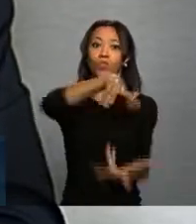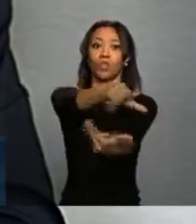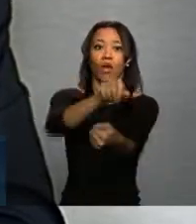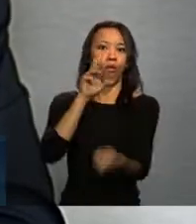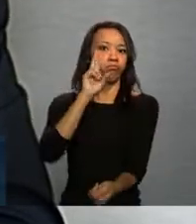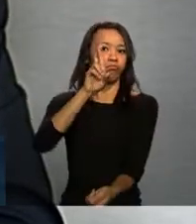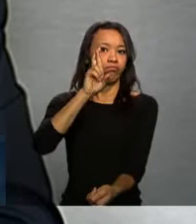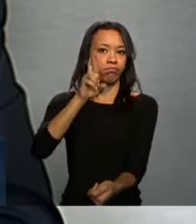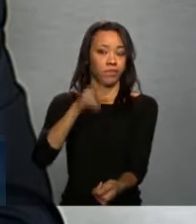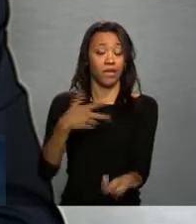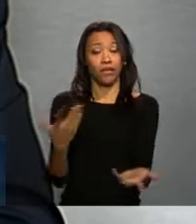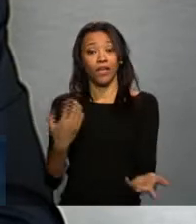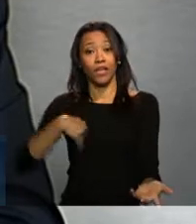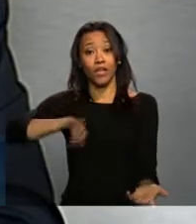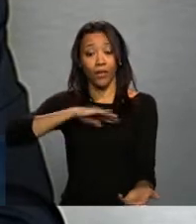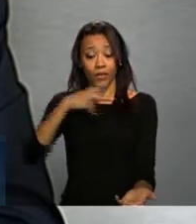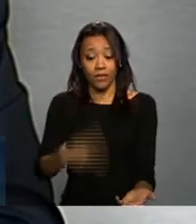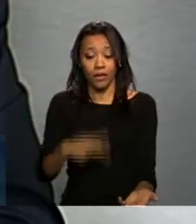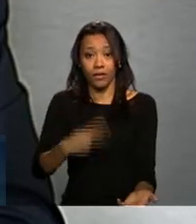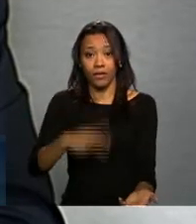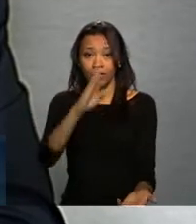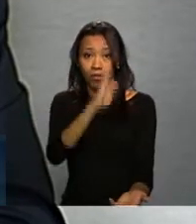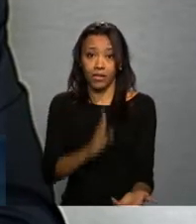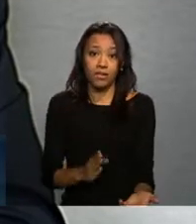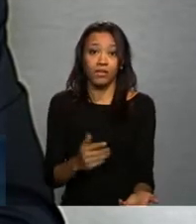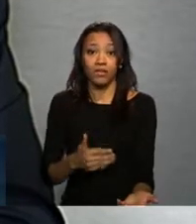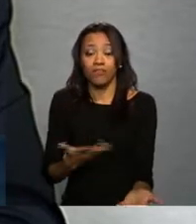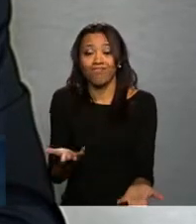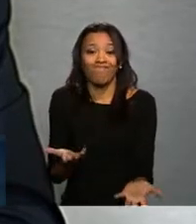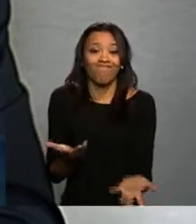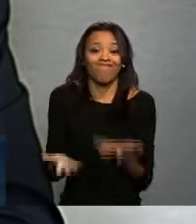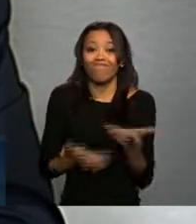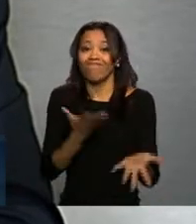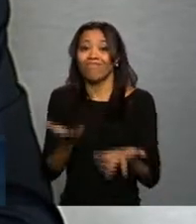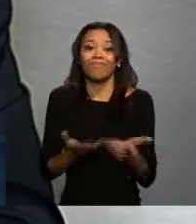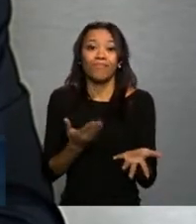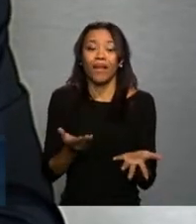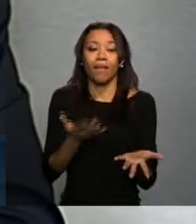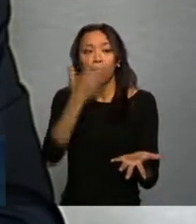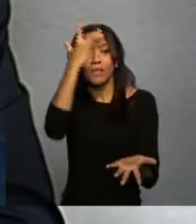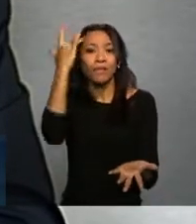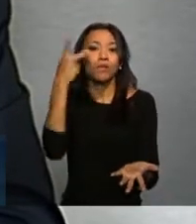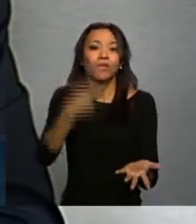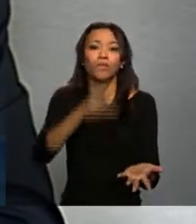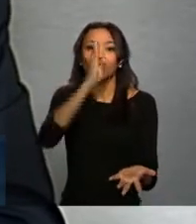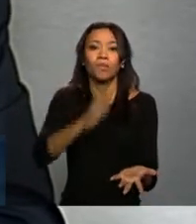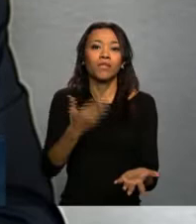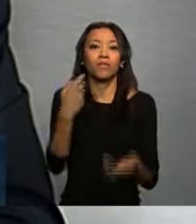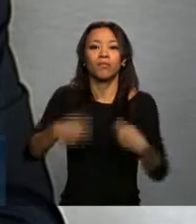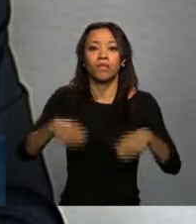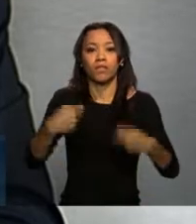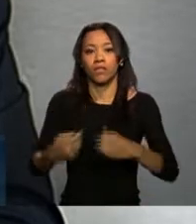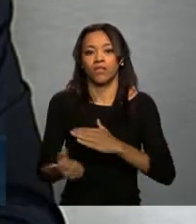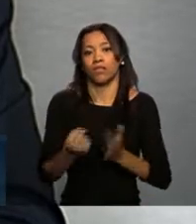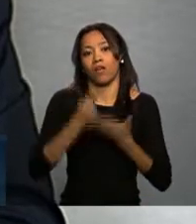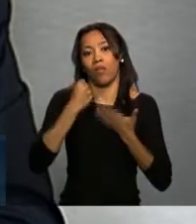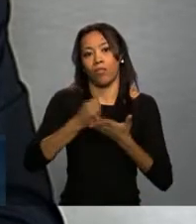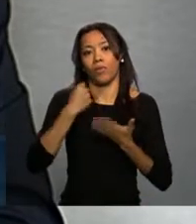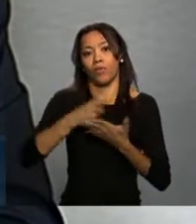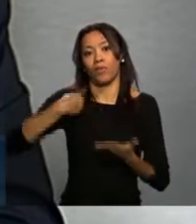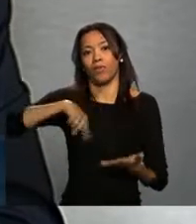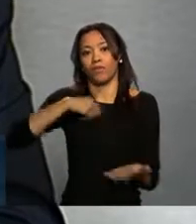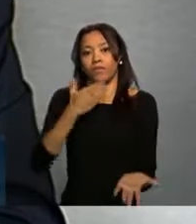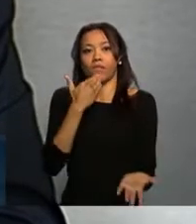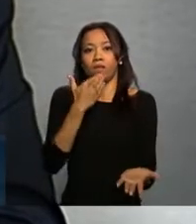descuidar da assistência hematológica para milhões e milhões de brasileiros que precisam contar na rede do